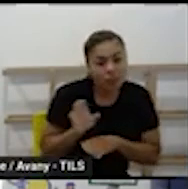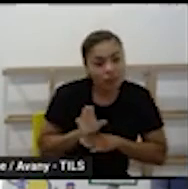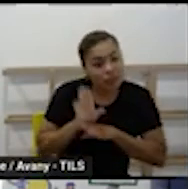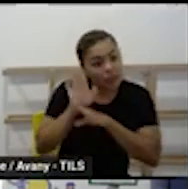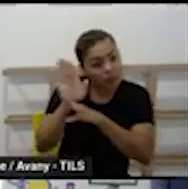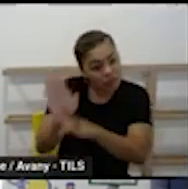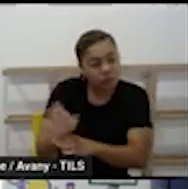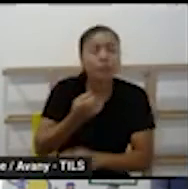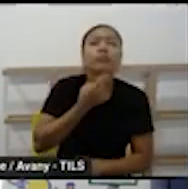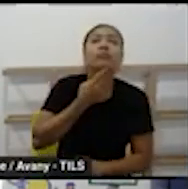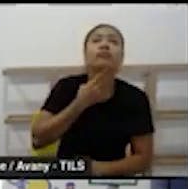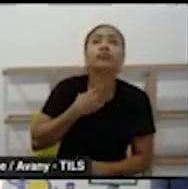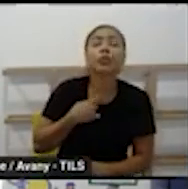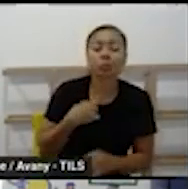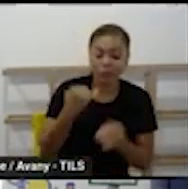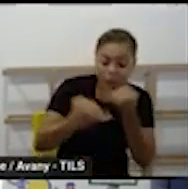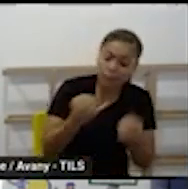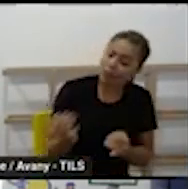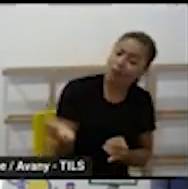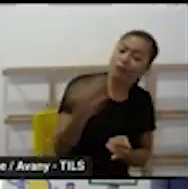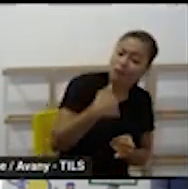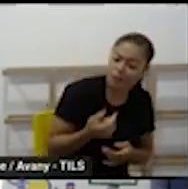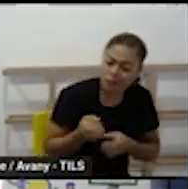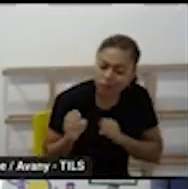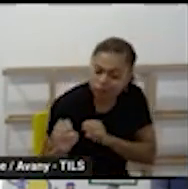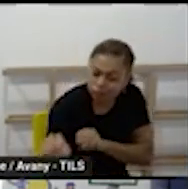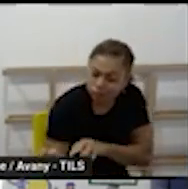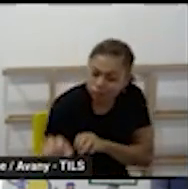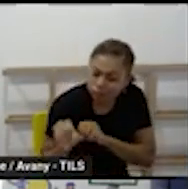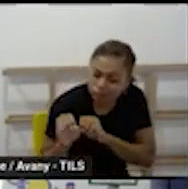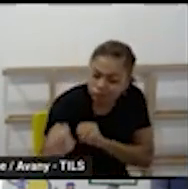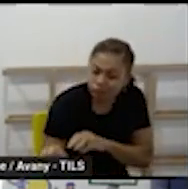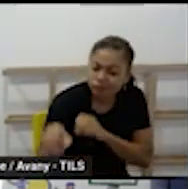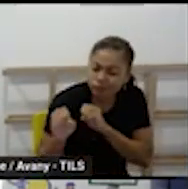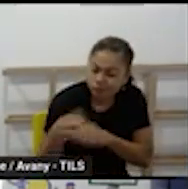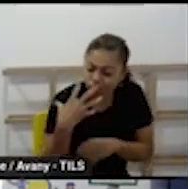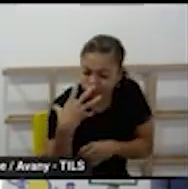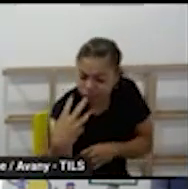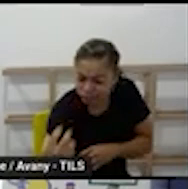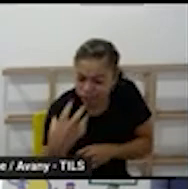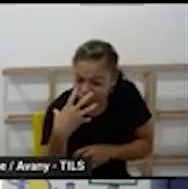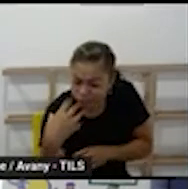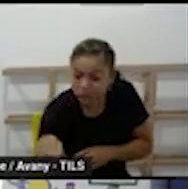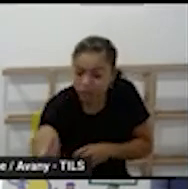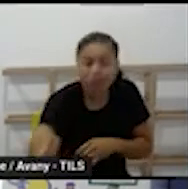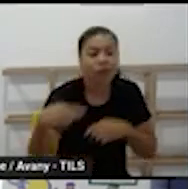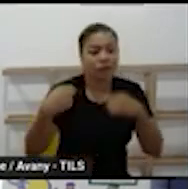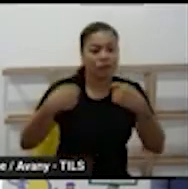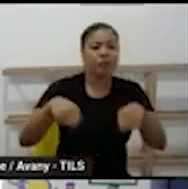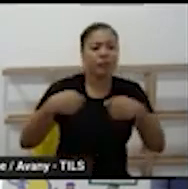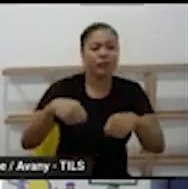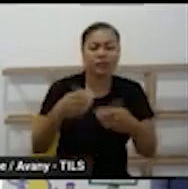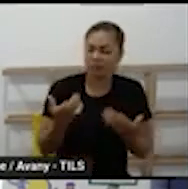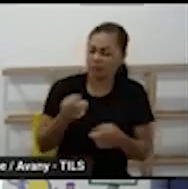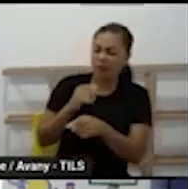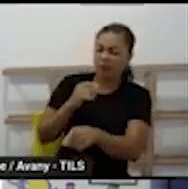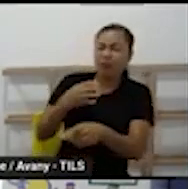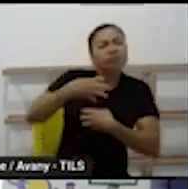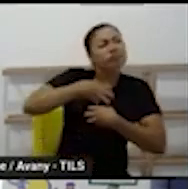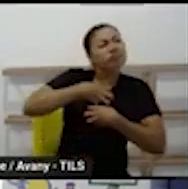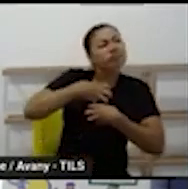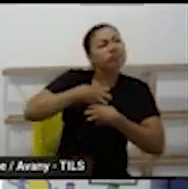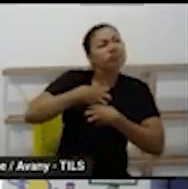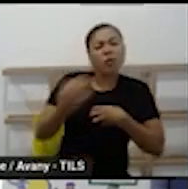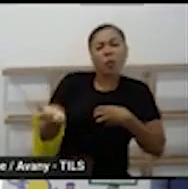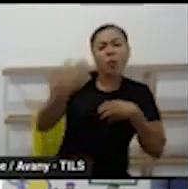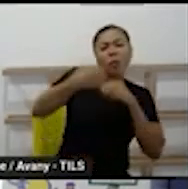desejo de participar a gente precisa investigar na verdade porque essa criança não está se sentindo atraída por